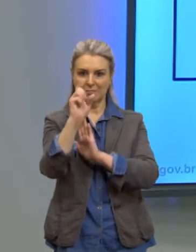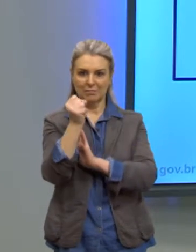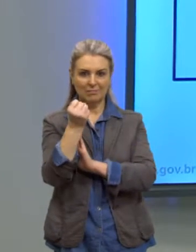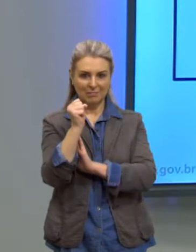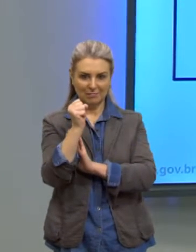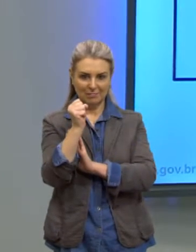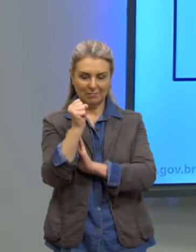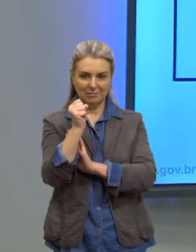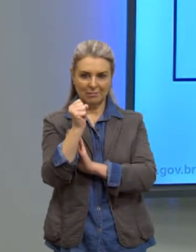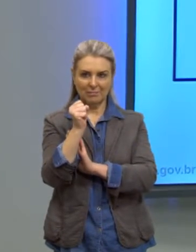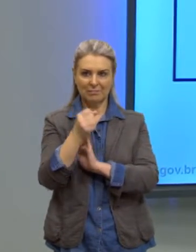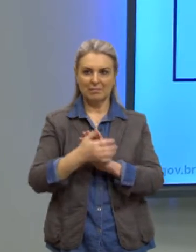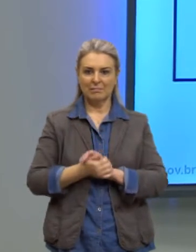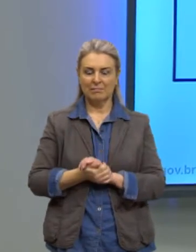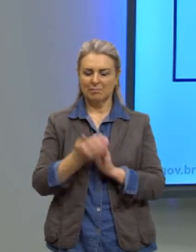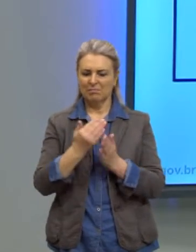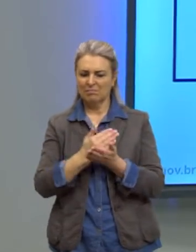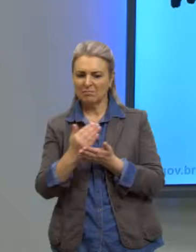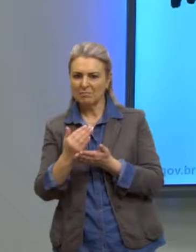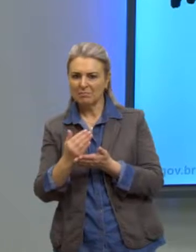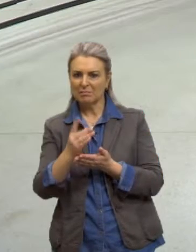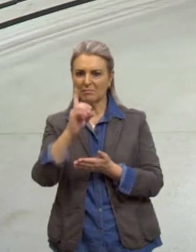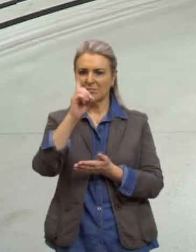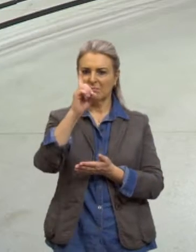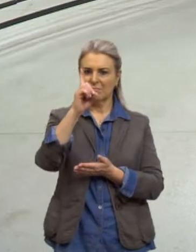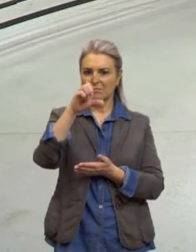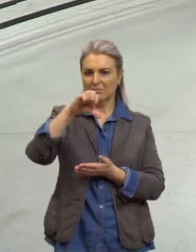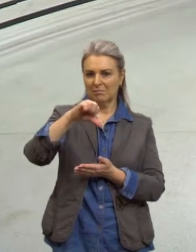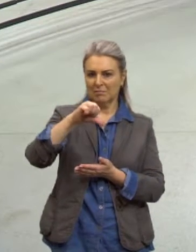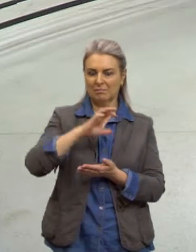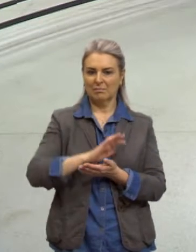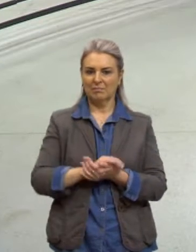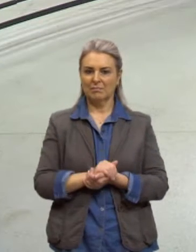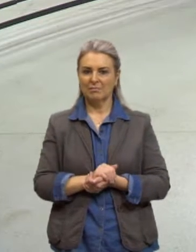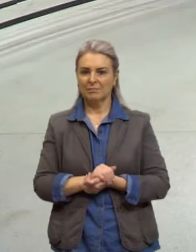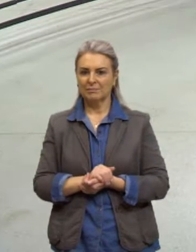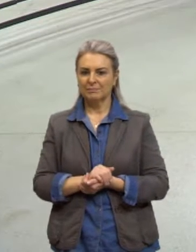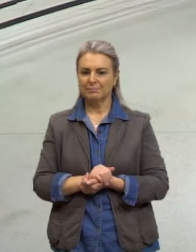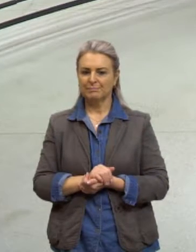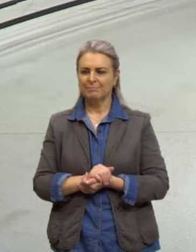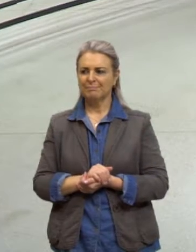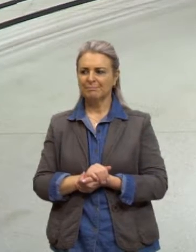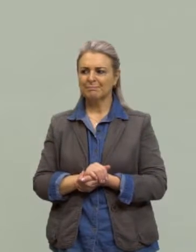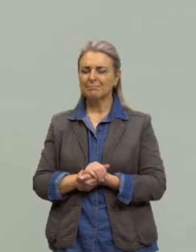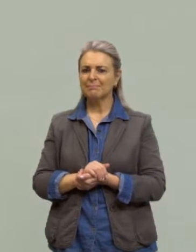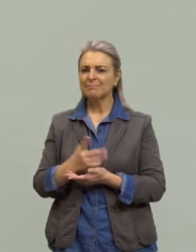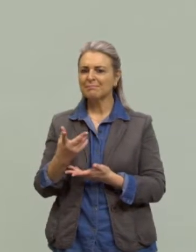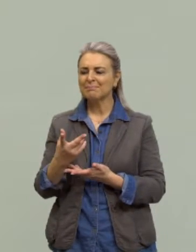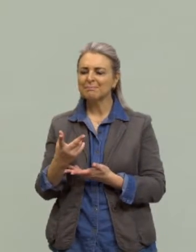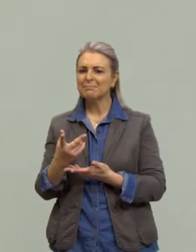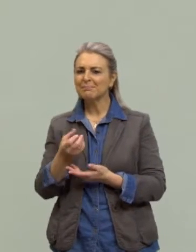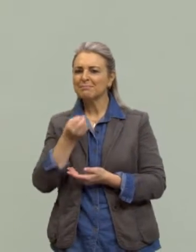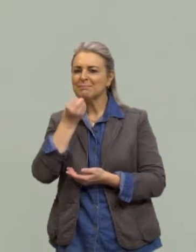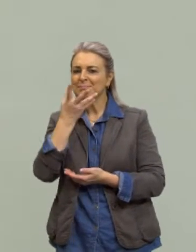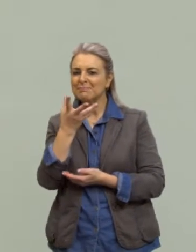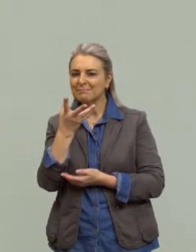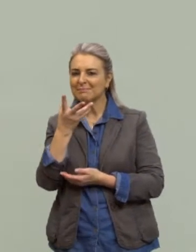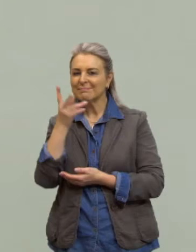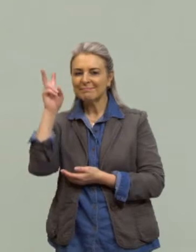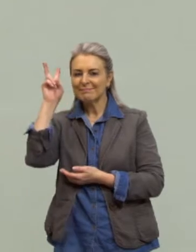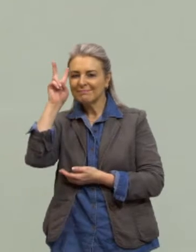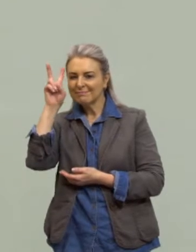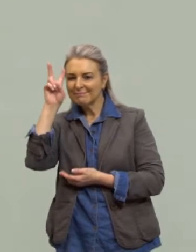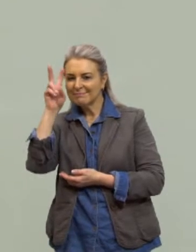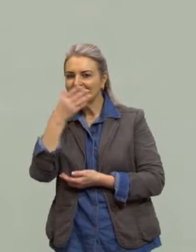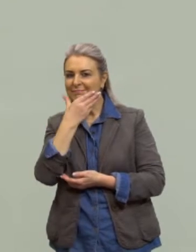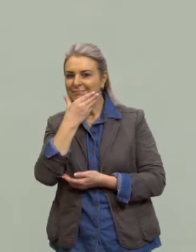final do século XVIII e início do século XIX, certo? Então, qual é a historinha que a gente conta sobre esse menino